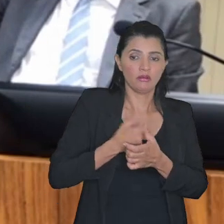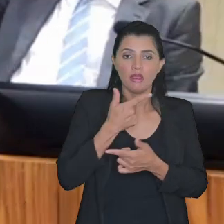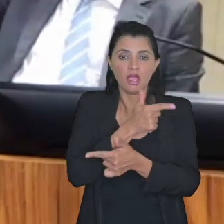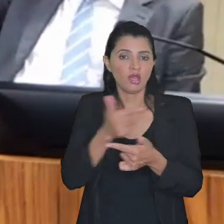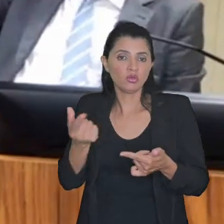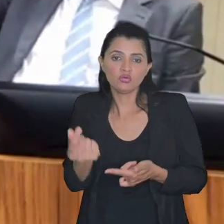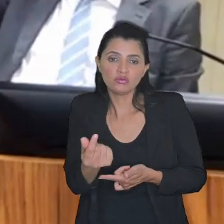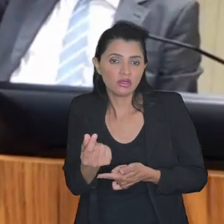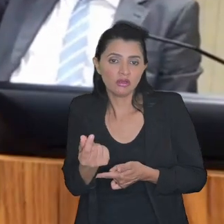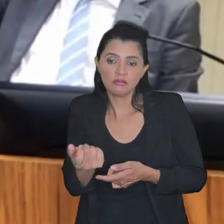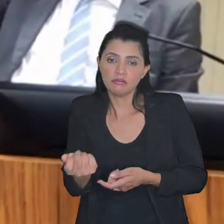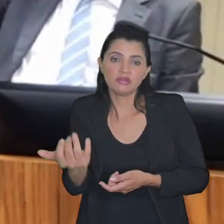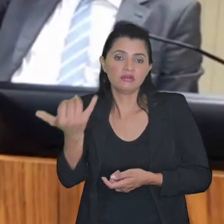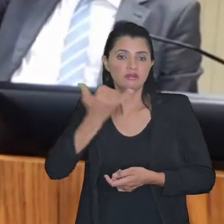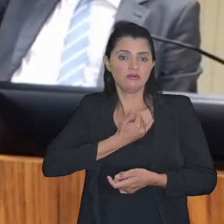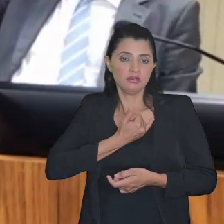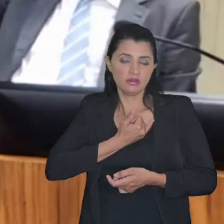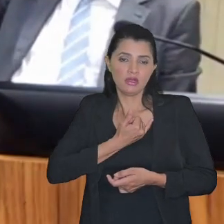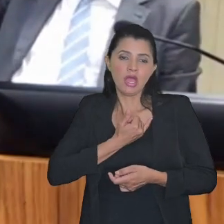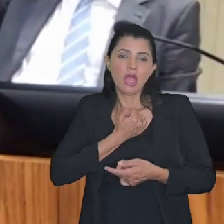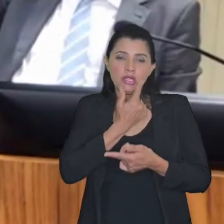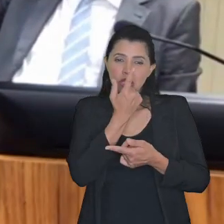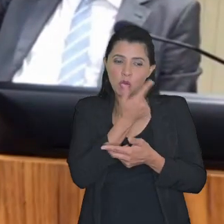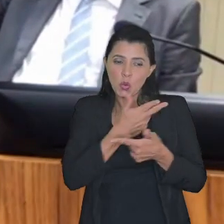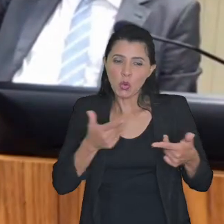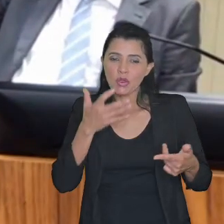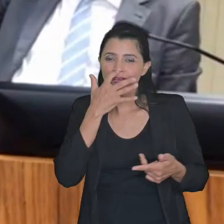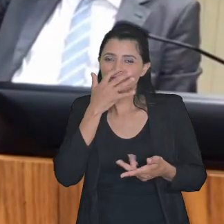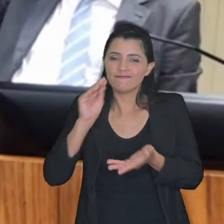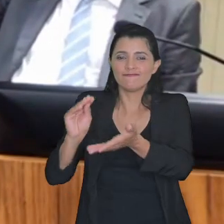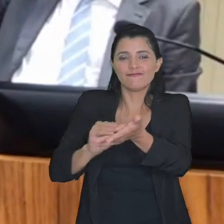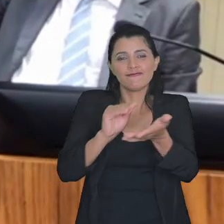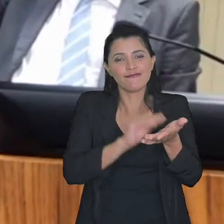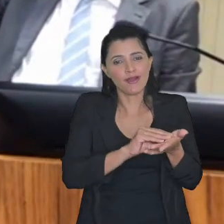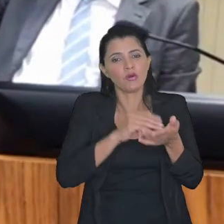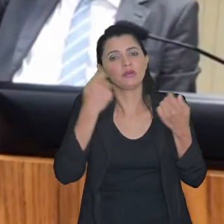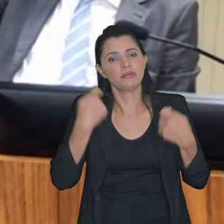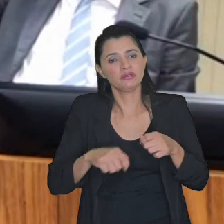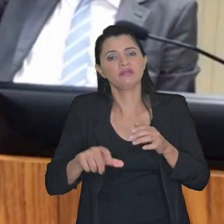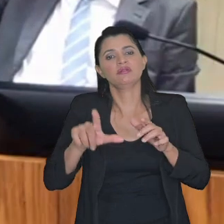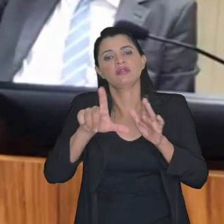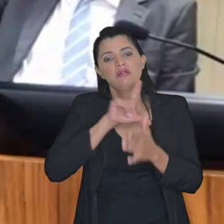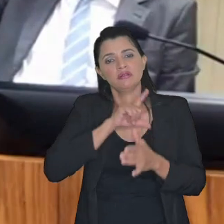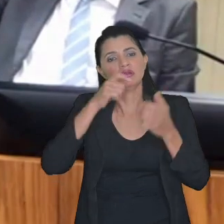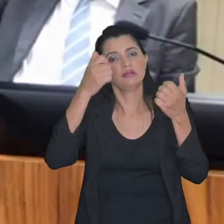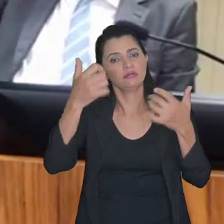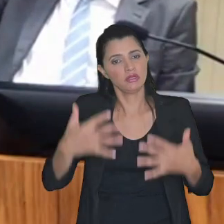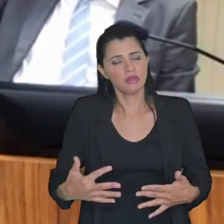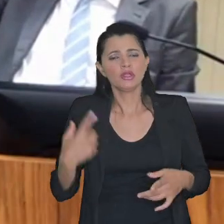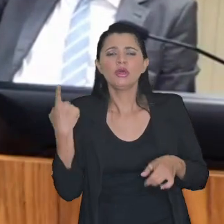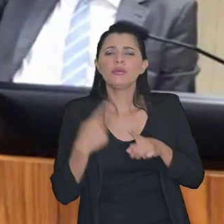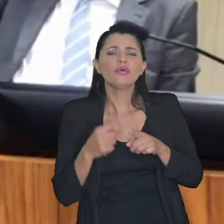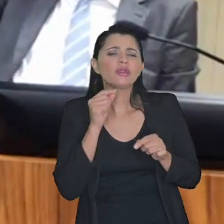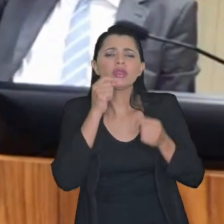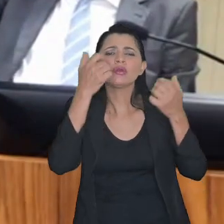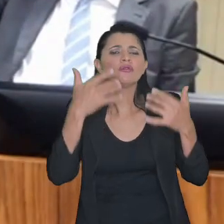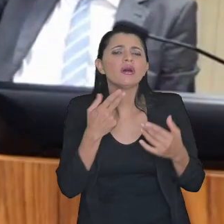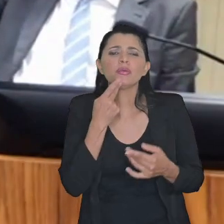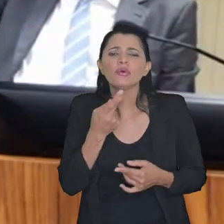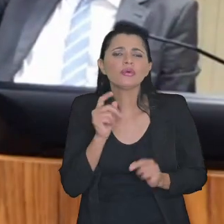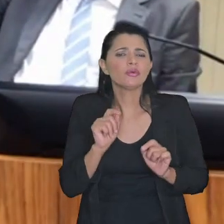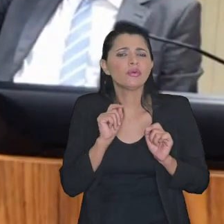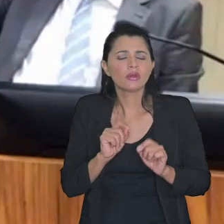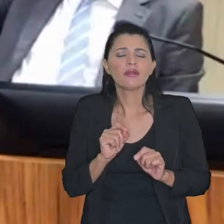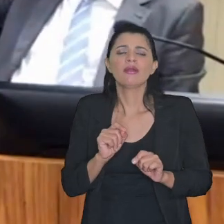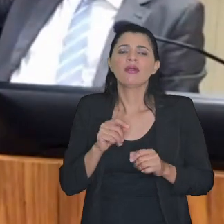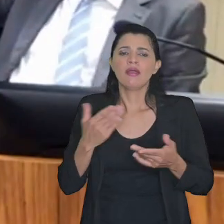alguma coisa está escapando tem fio solto que precisa ser explicado e por que eu estou falando isso doutor Niro porque